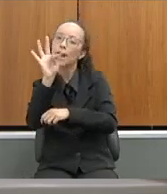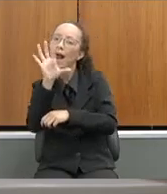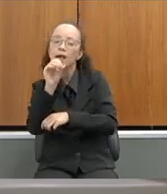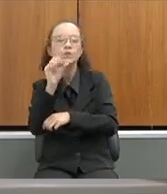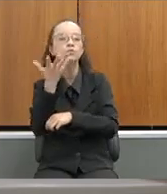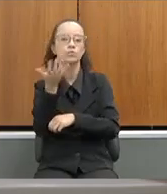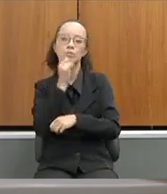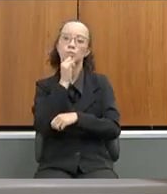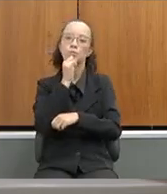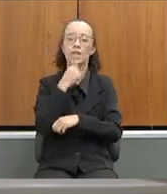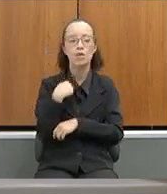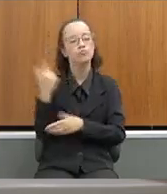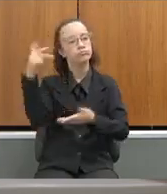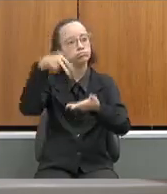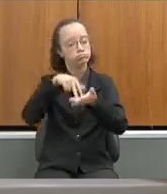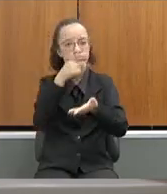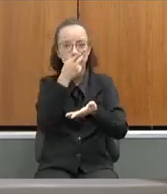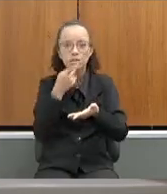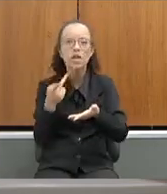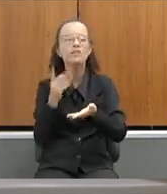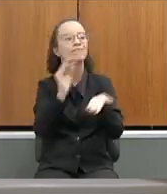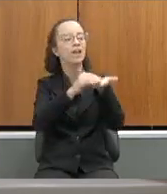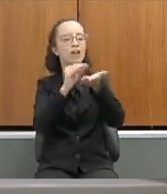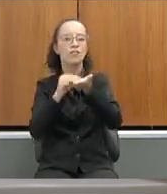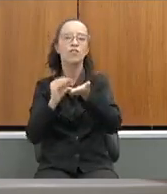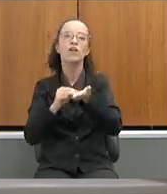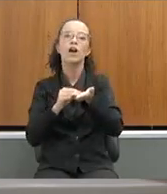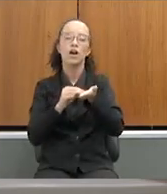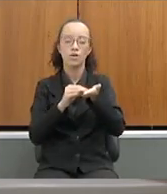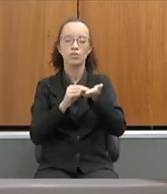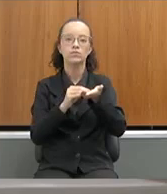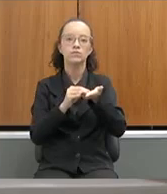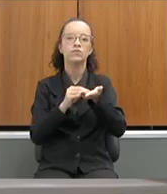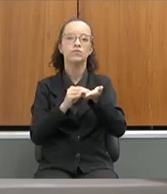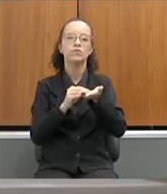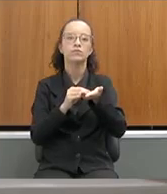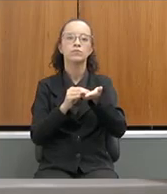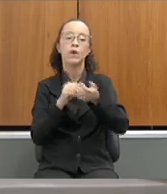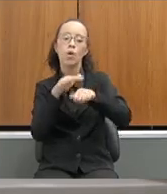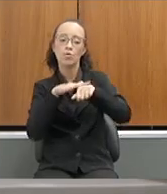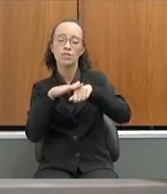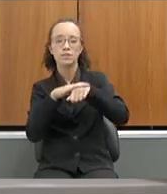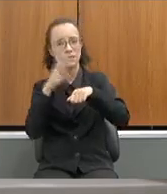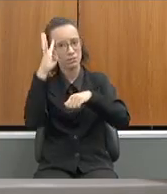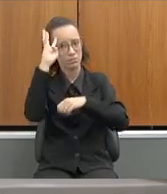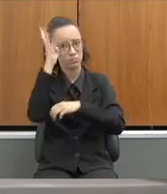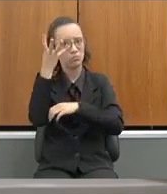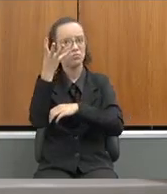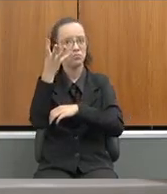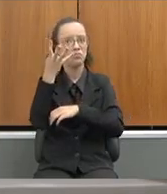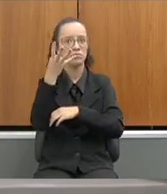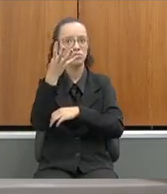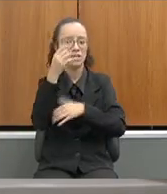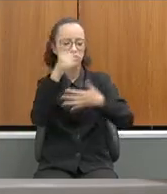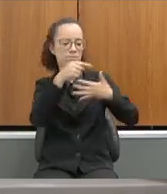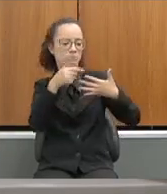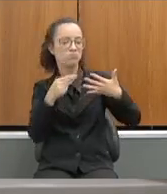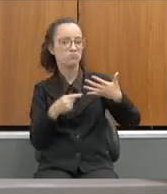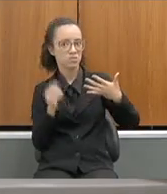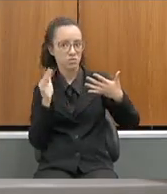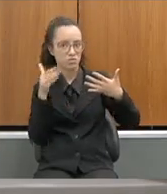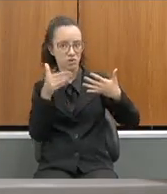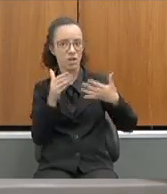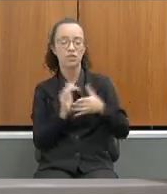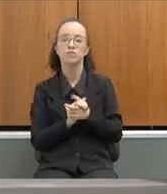cheguei a visitá-los e que às vezes falta e nós iremos conversar para poder solucionarmos estes pontos mais específicos.